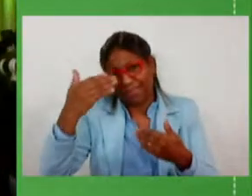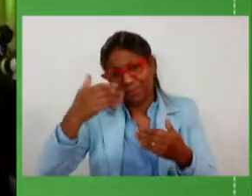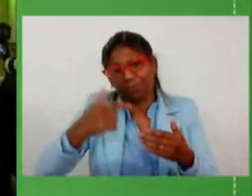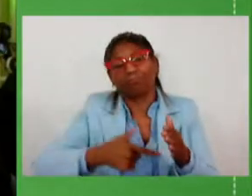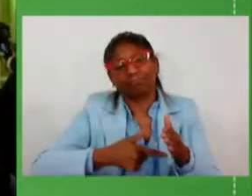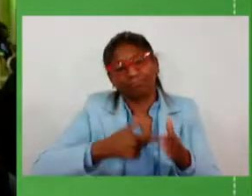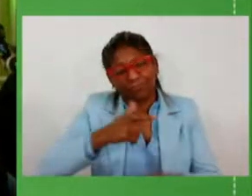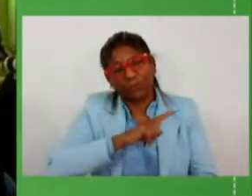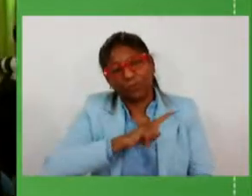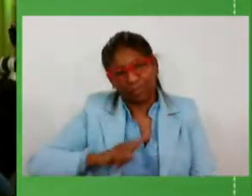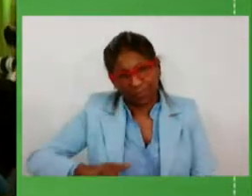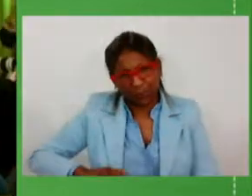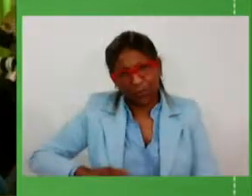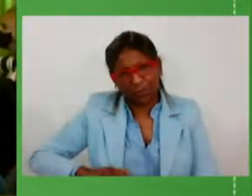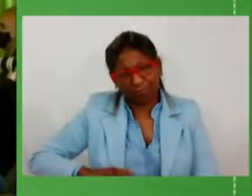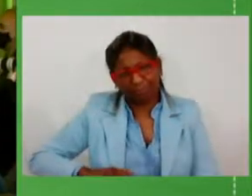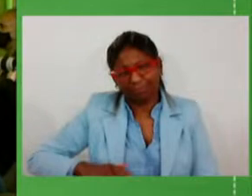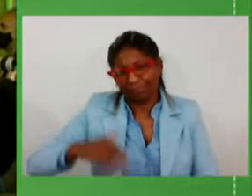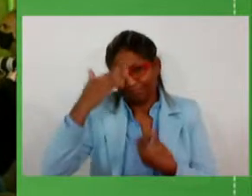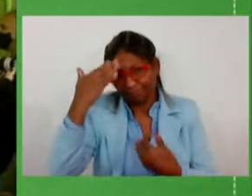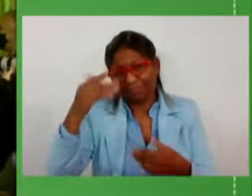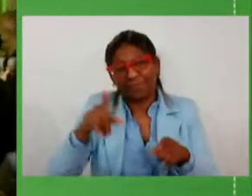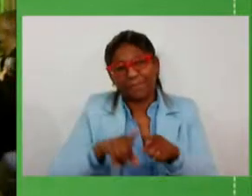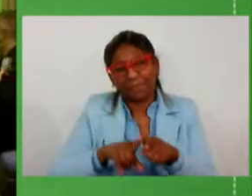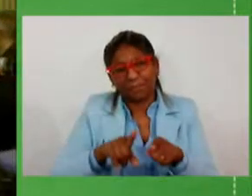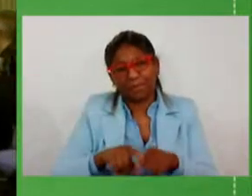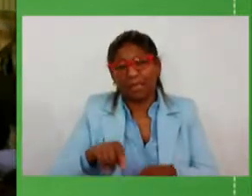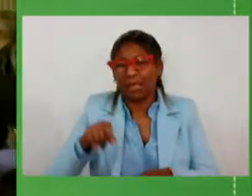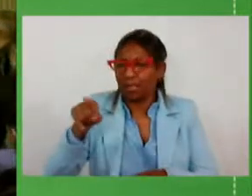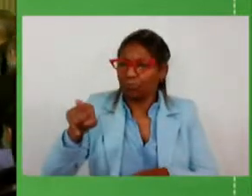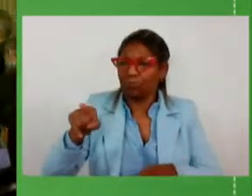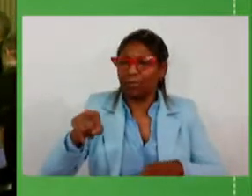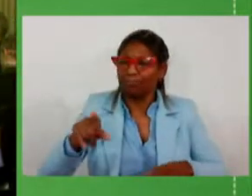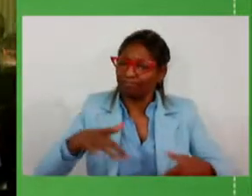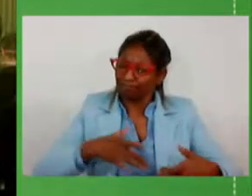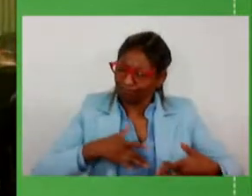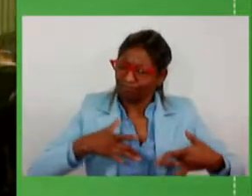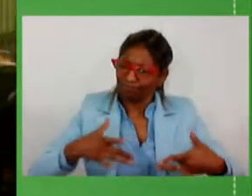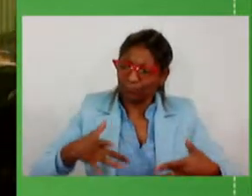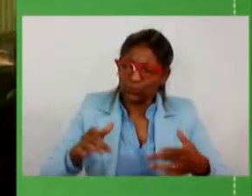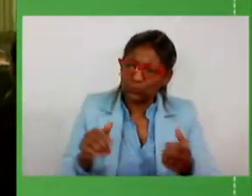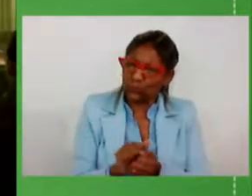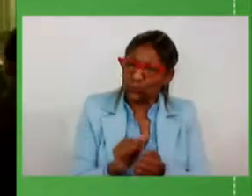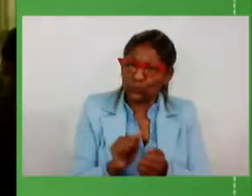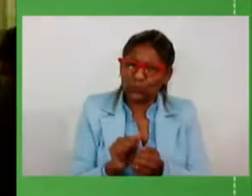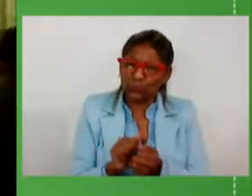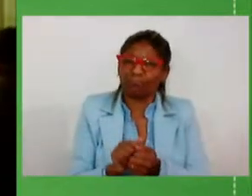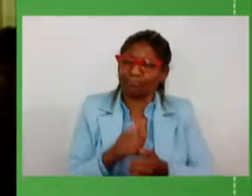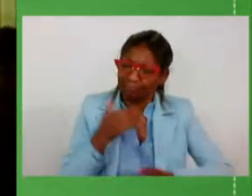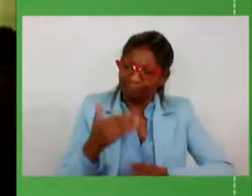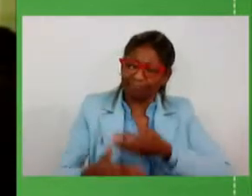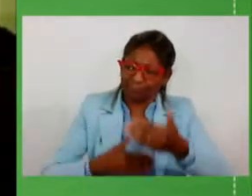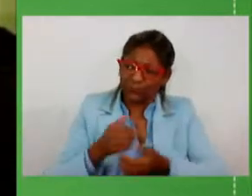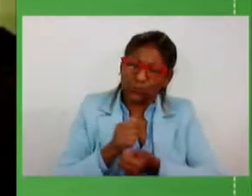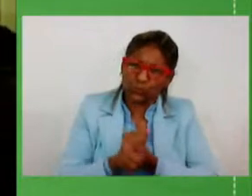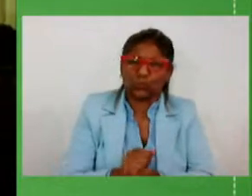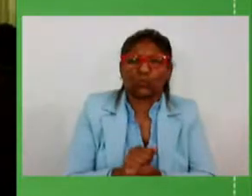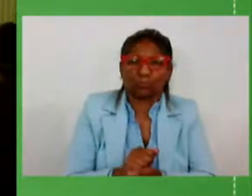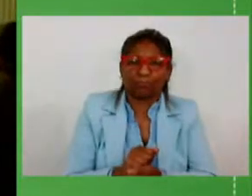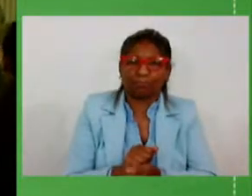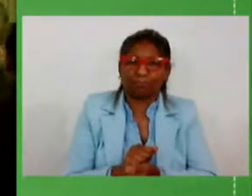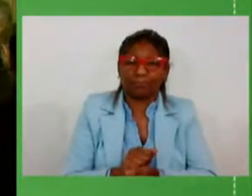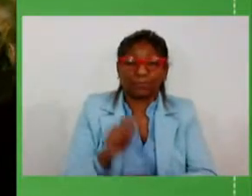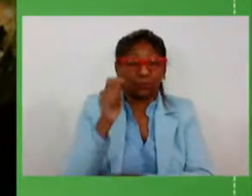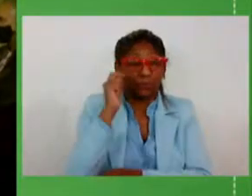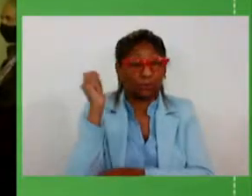delegado Anou pela sua disposição em estar nesta caminhada em colaborar com o estado do Rio do Sul mas